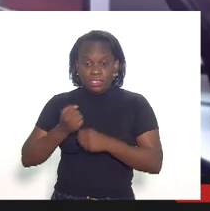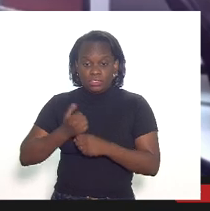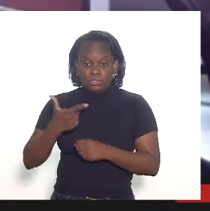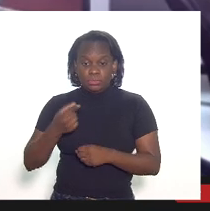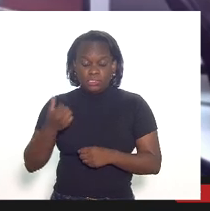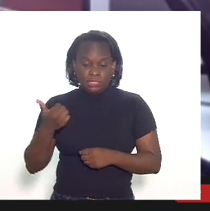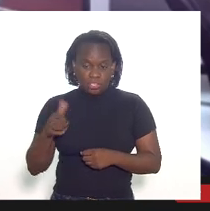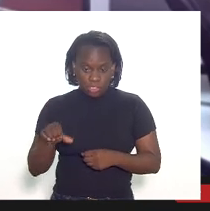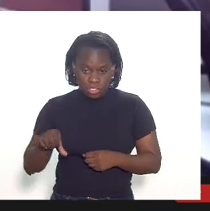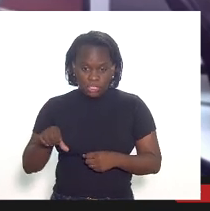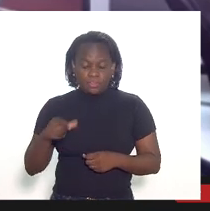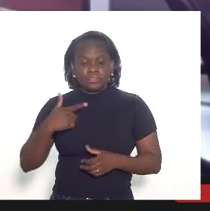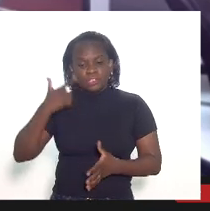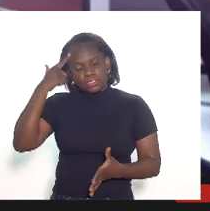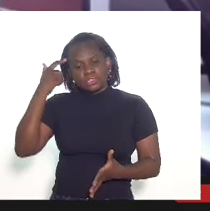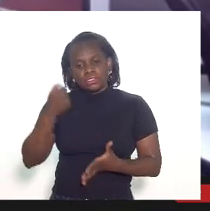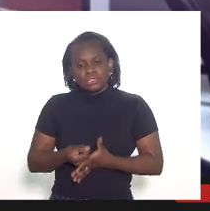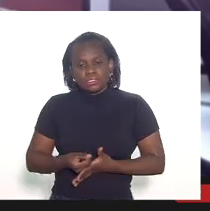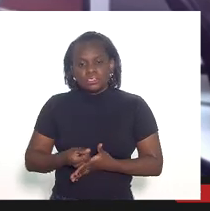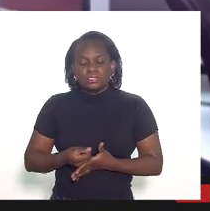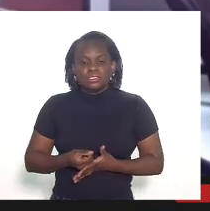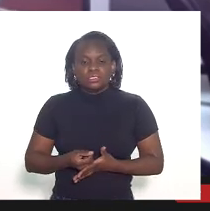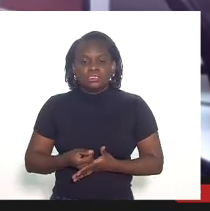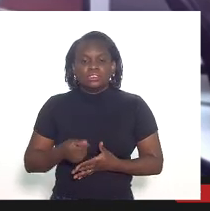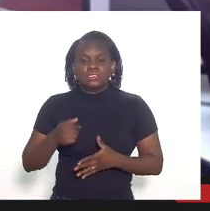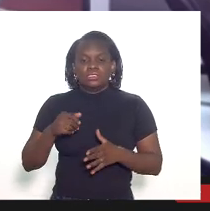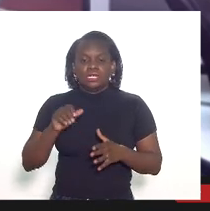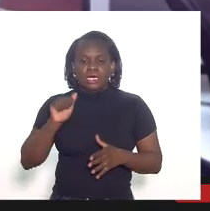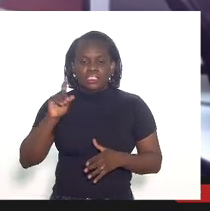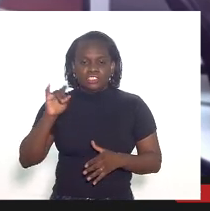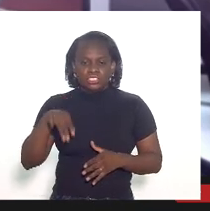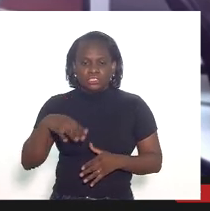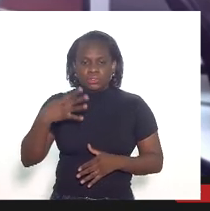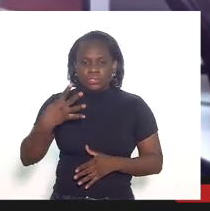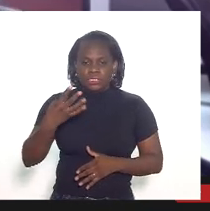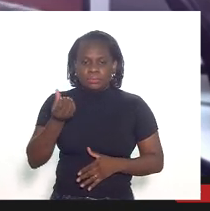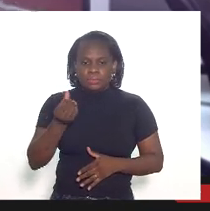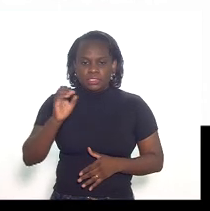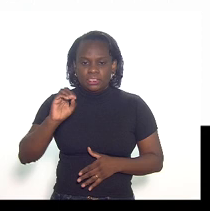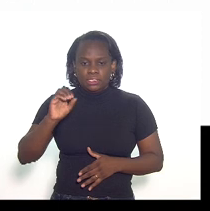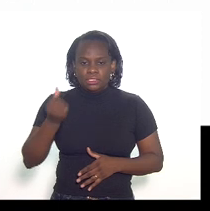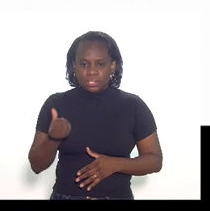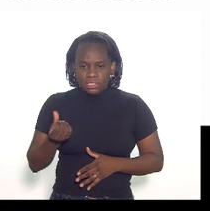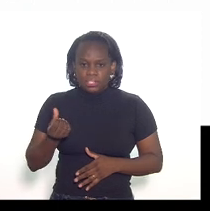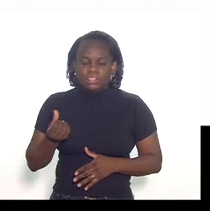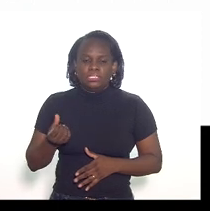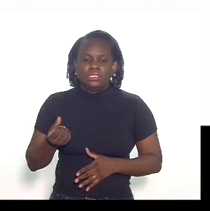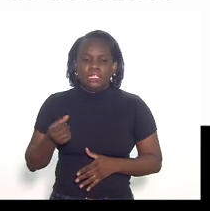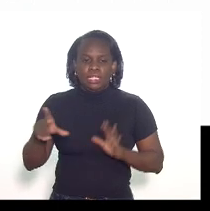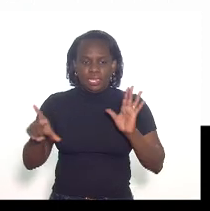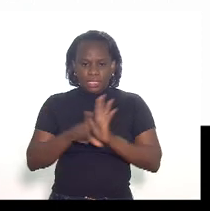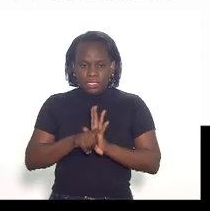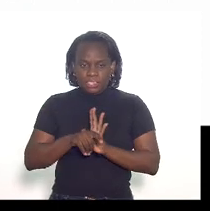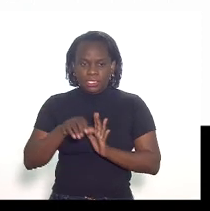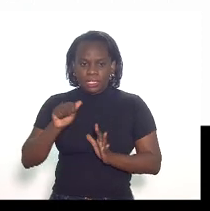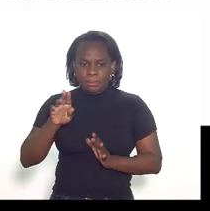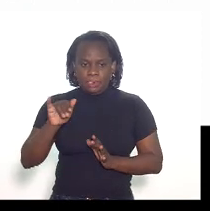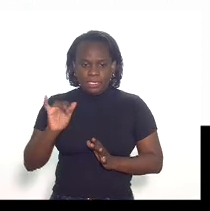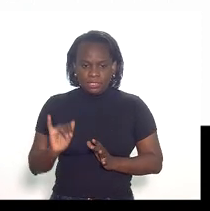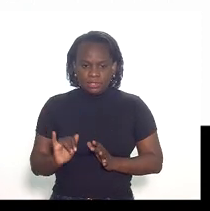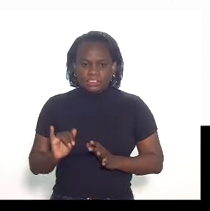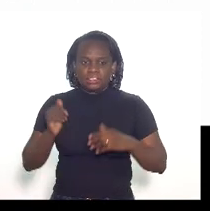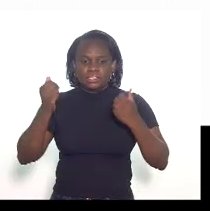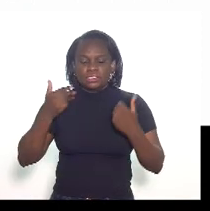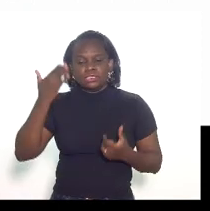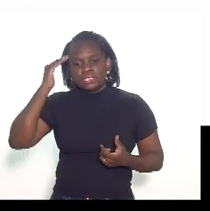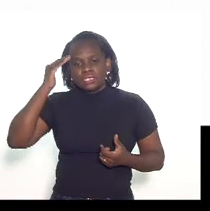veio a decisão da DIN 4606 da Bahia sobre a lei da Bahia que entendeu que